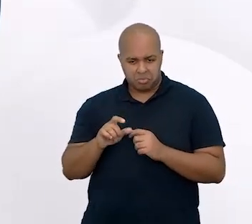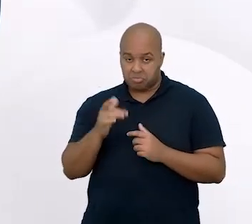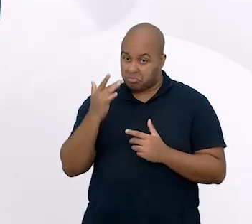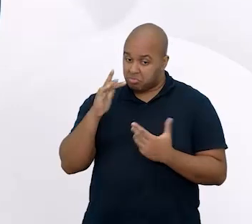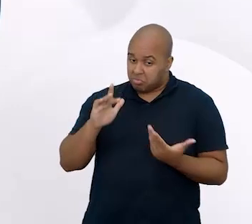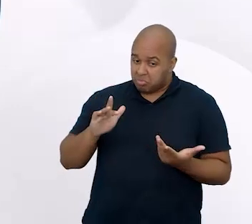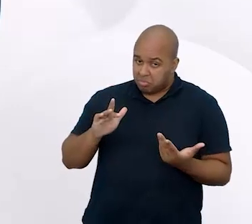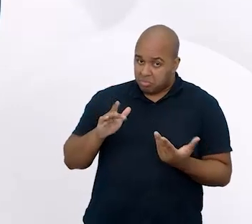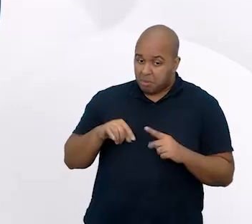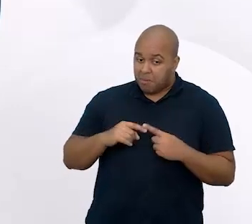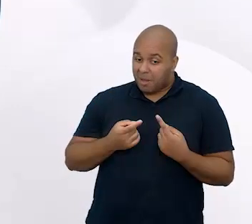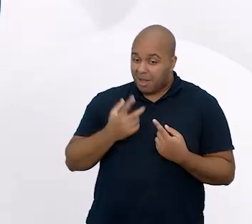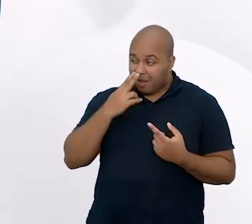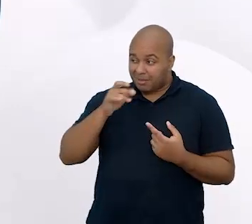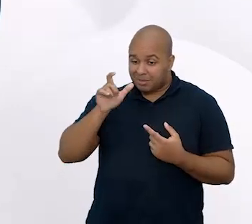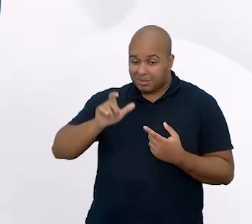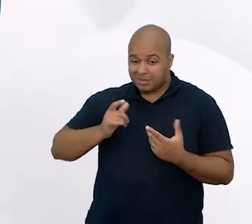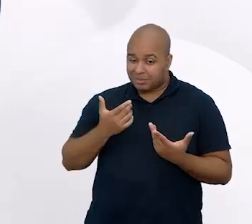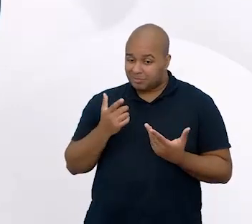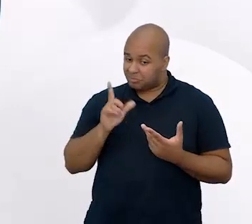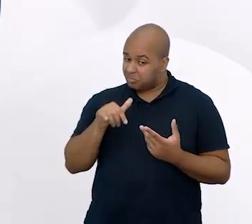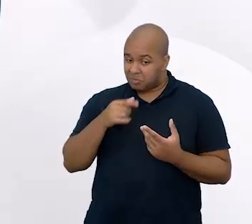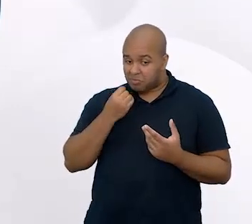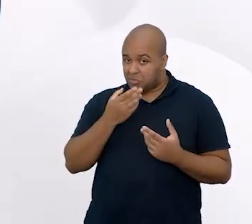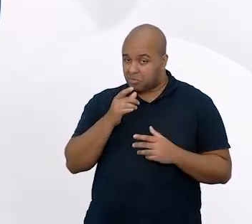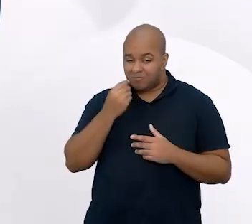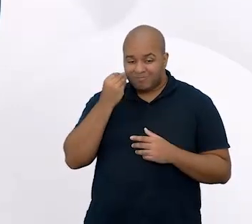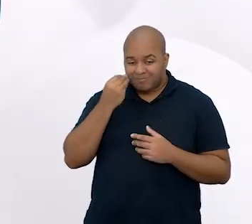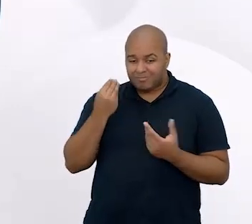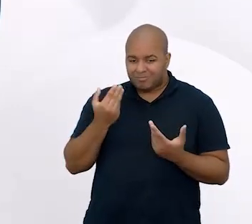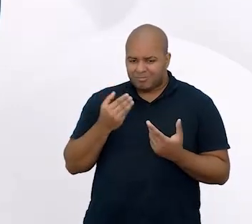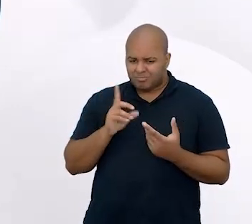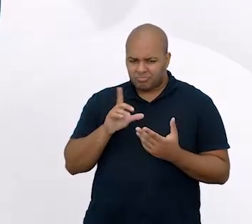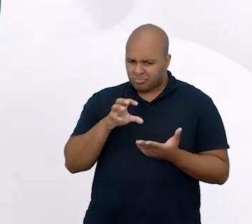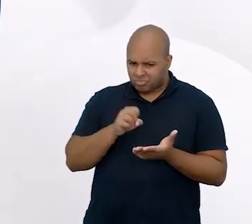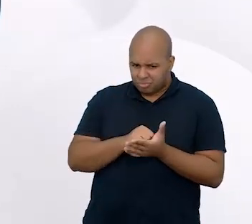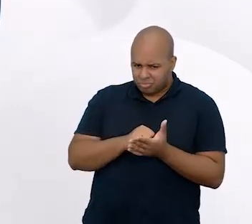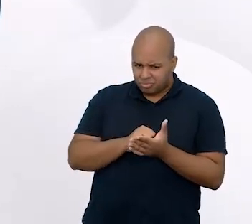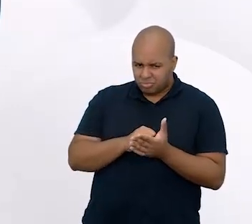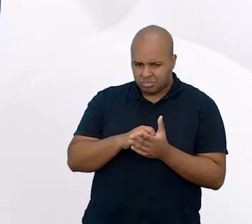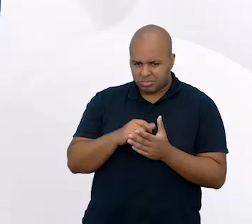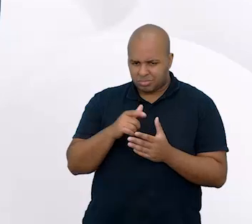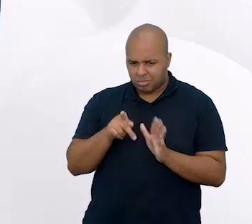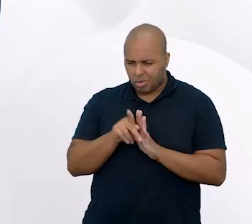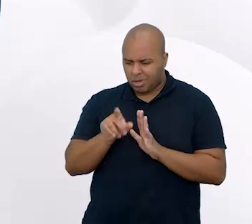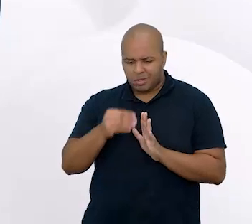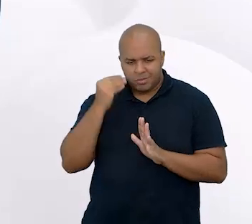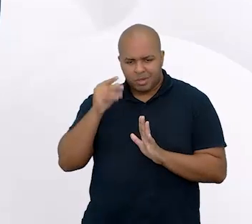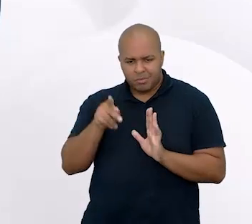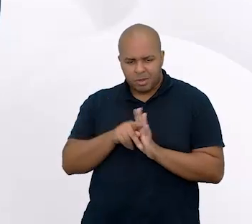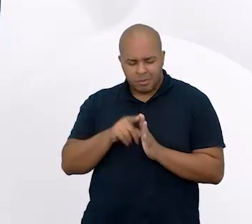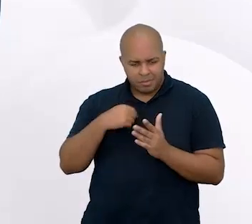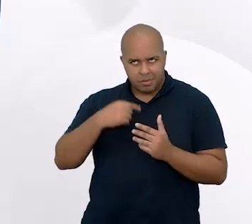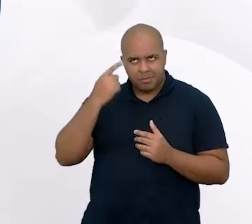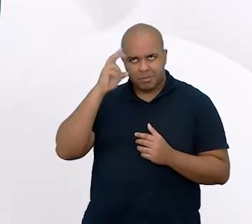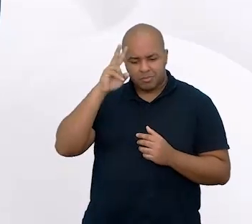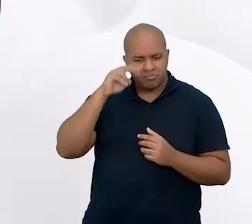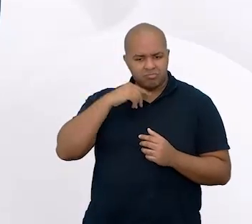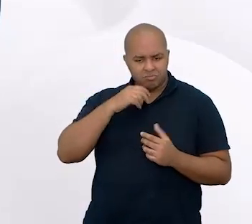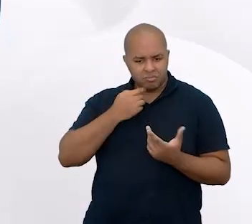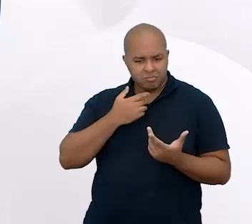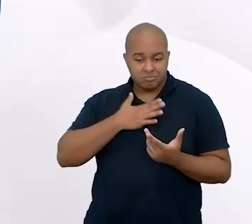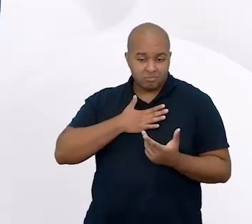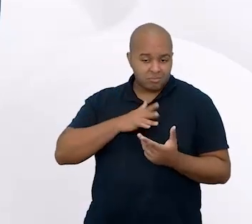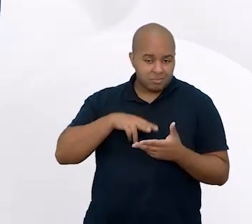não sei. Mas acho que não foi uma boa experiência. Não há registro dessa experiência em minha memória. Não